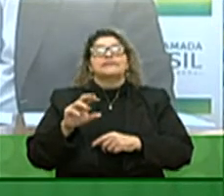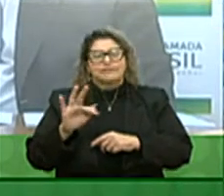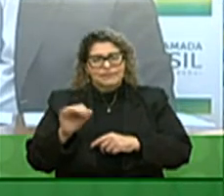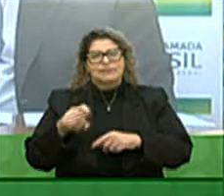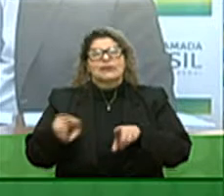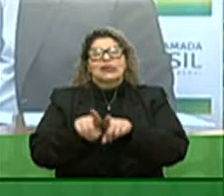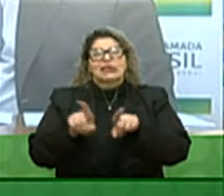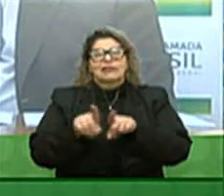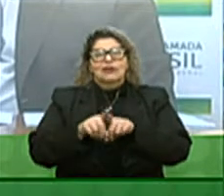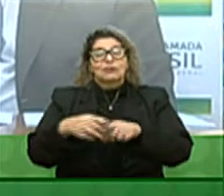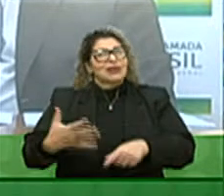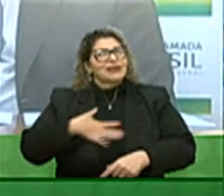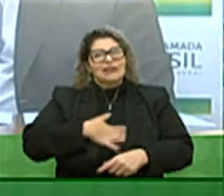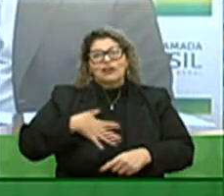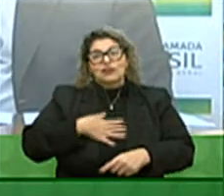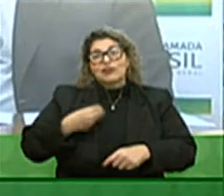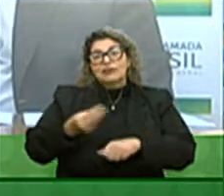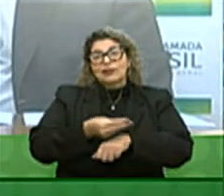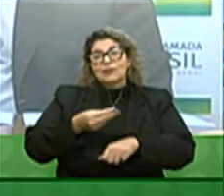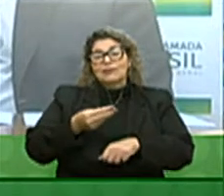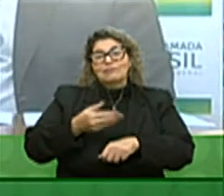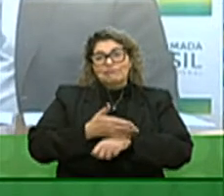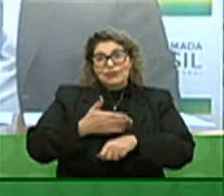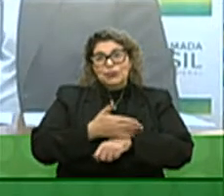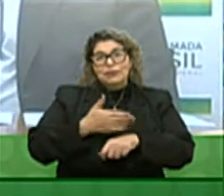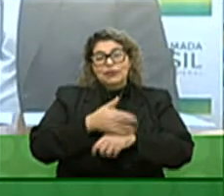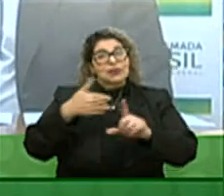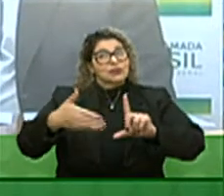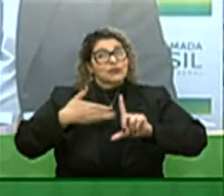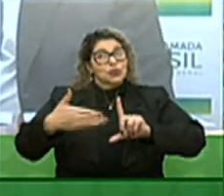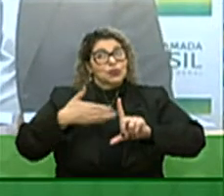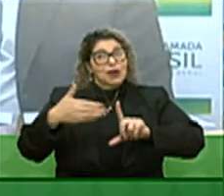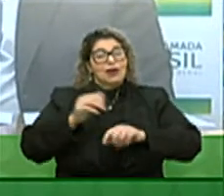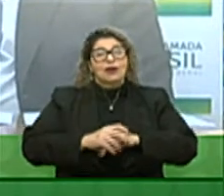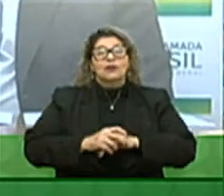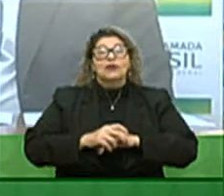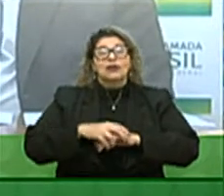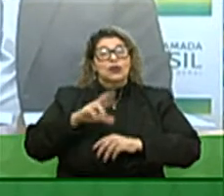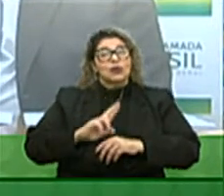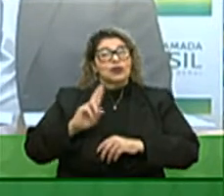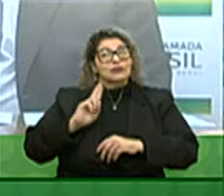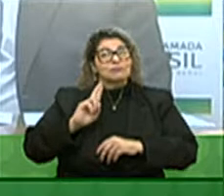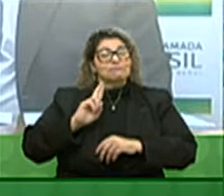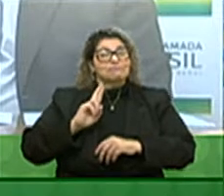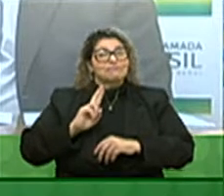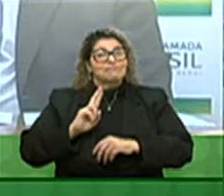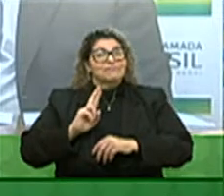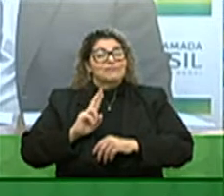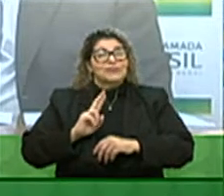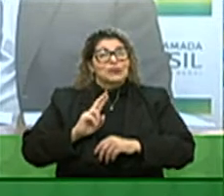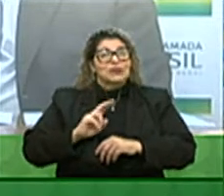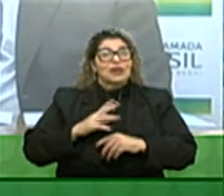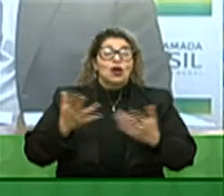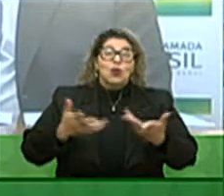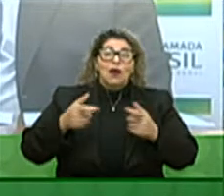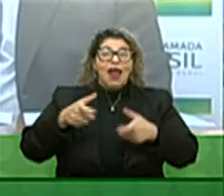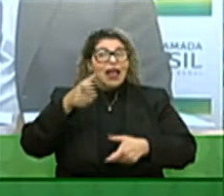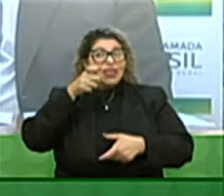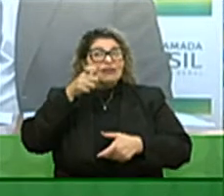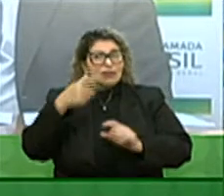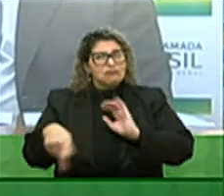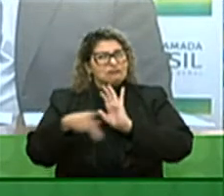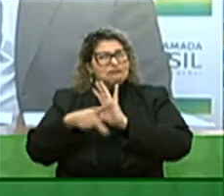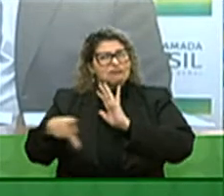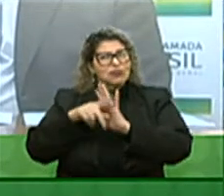lado, tenho essa satisfação de poder estar aqui neste encontro virtual com o nosso vice-presidente da República. Obrigado pela atenção que dá, mais uma vez, ao nosso